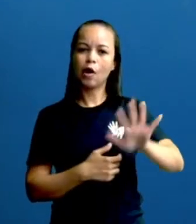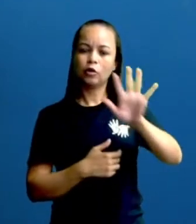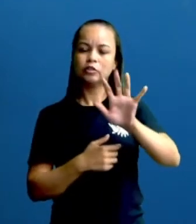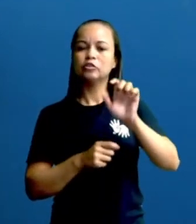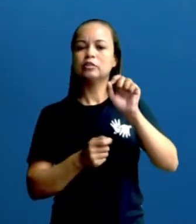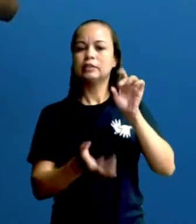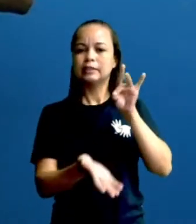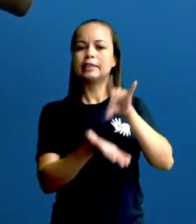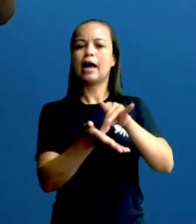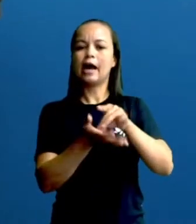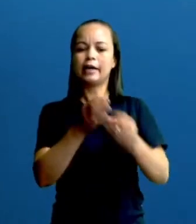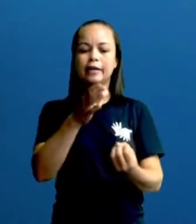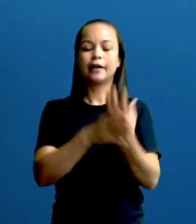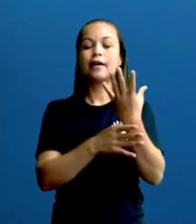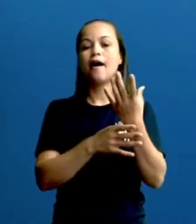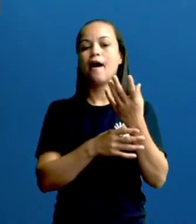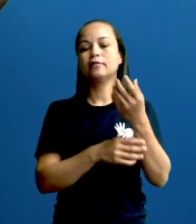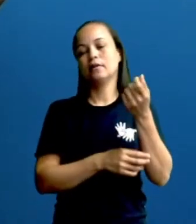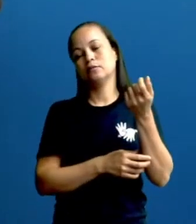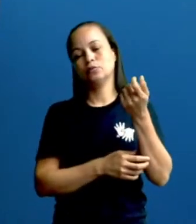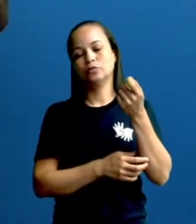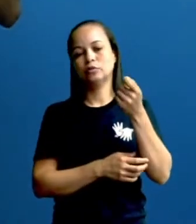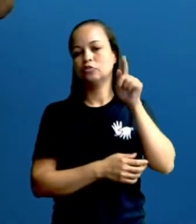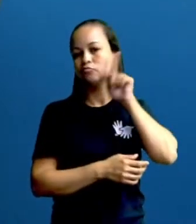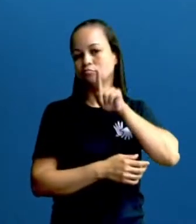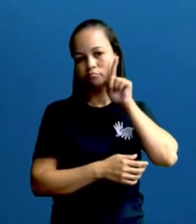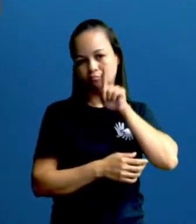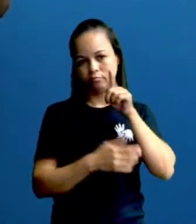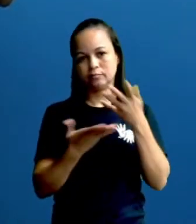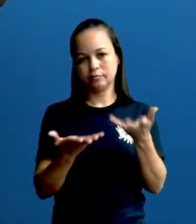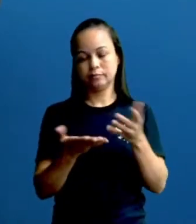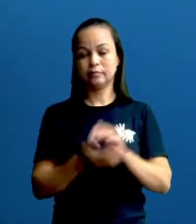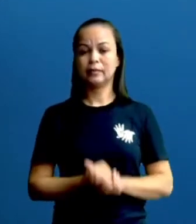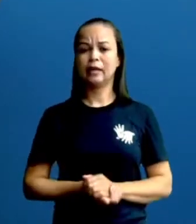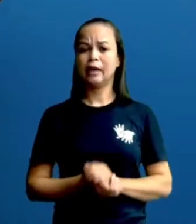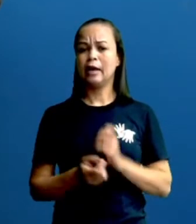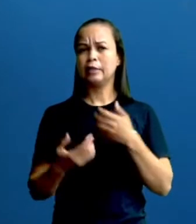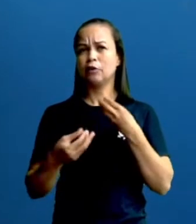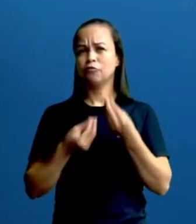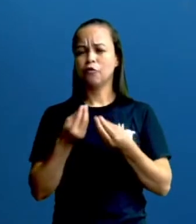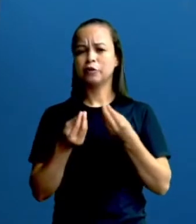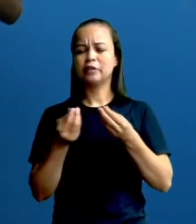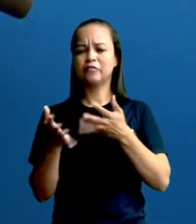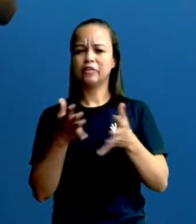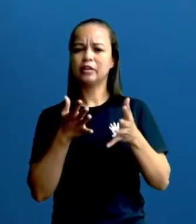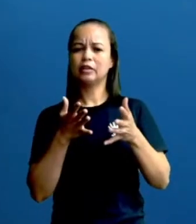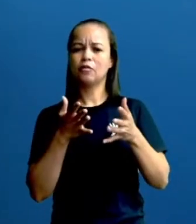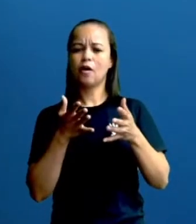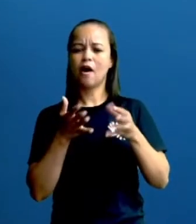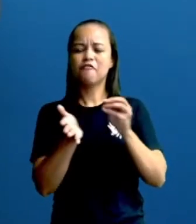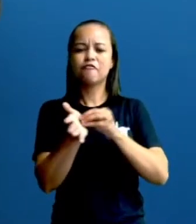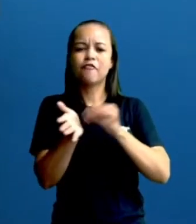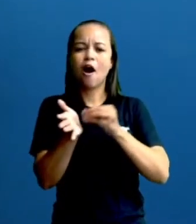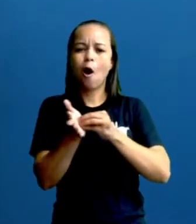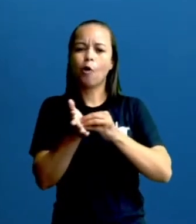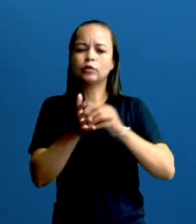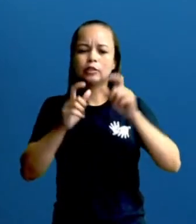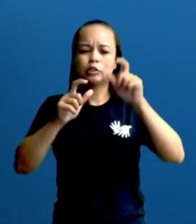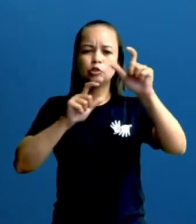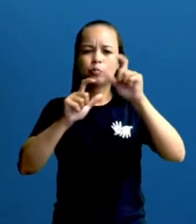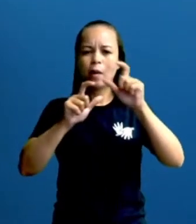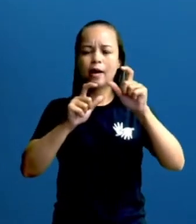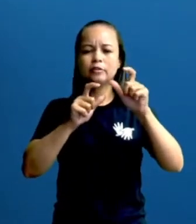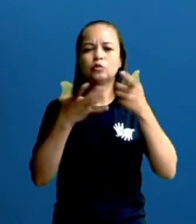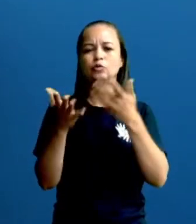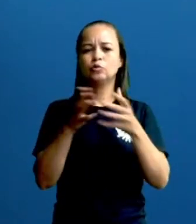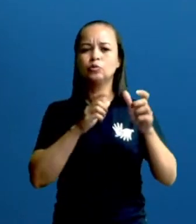Estados Unidos. E foi o quê? Devido à falta de espaço, olha, nos jornais, lembra aí que o nome remete a